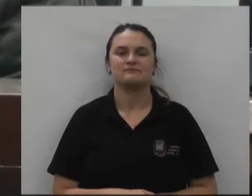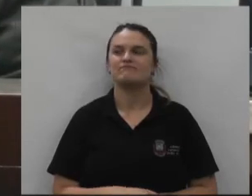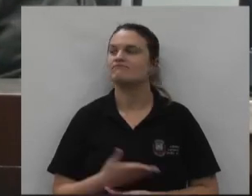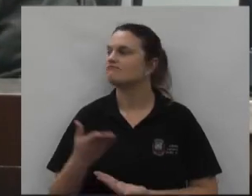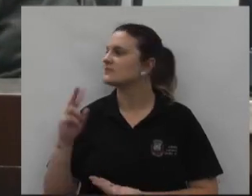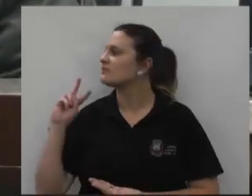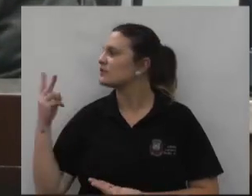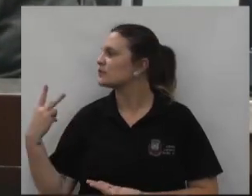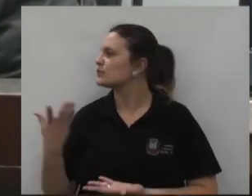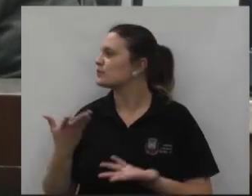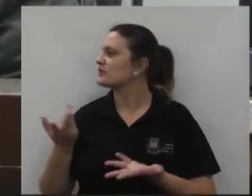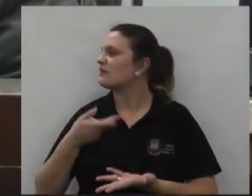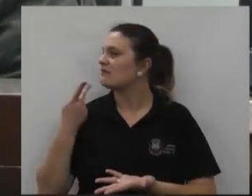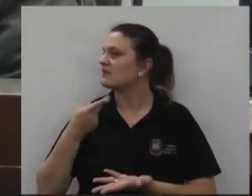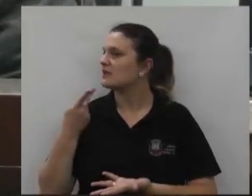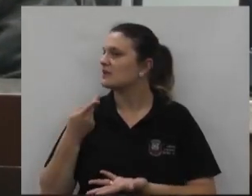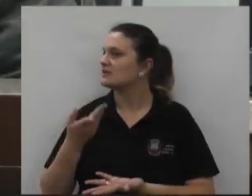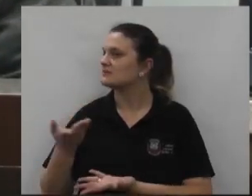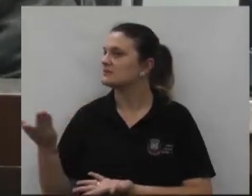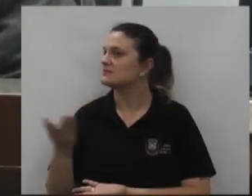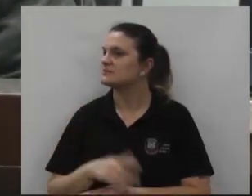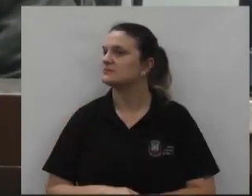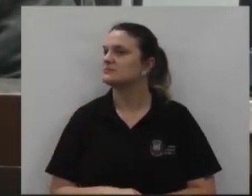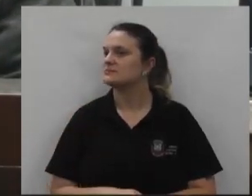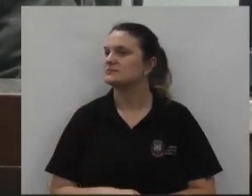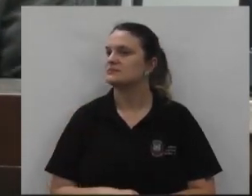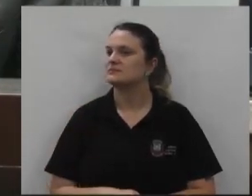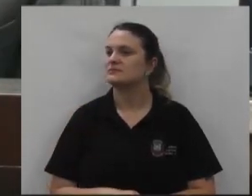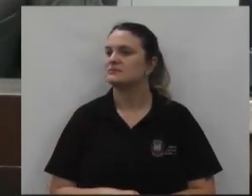mais algum vereador que gostaria de fazer o uso da palavra